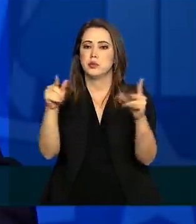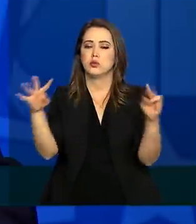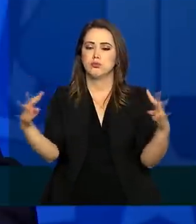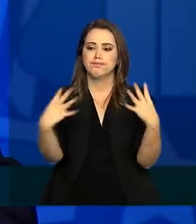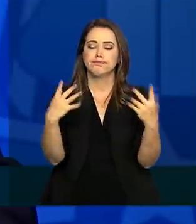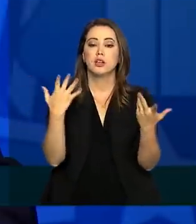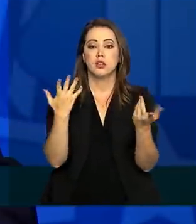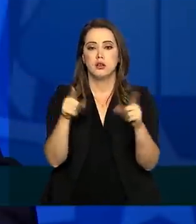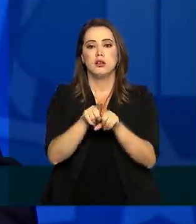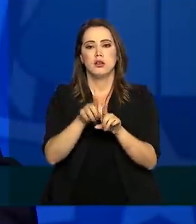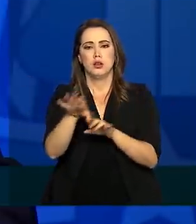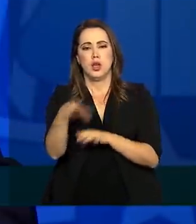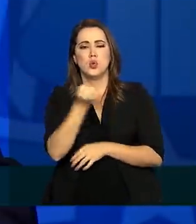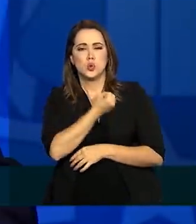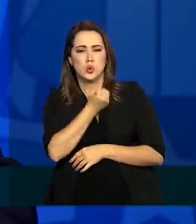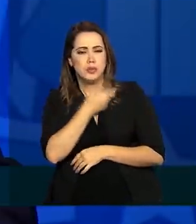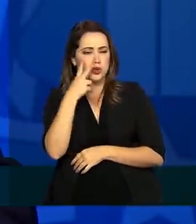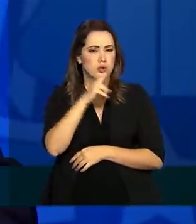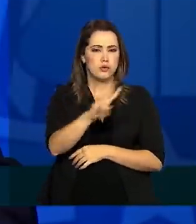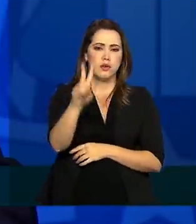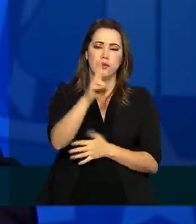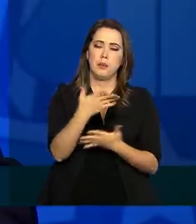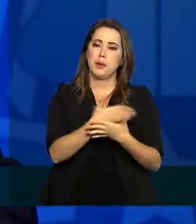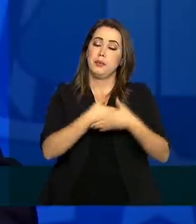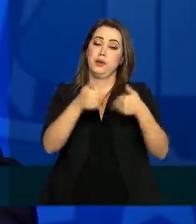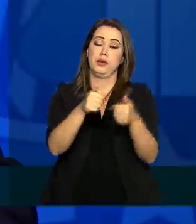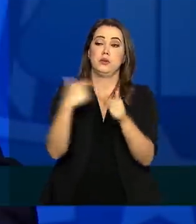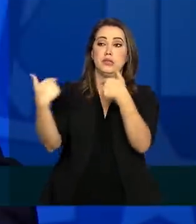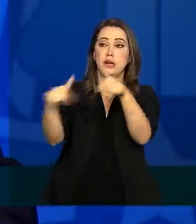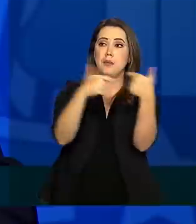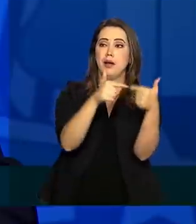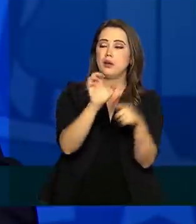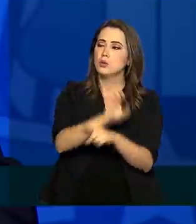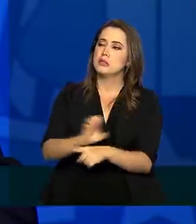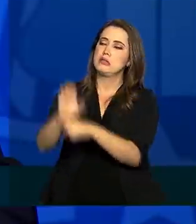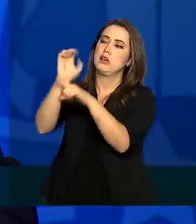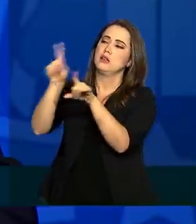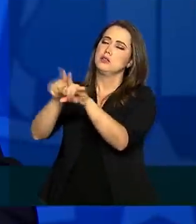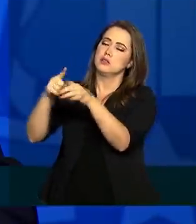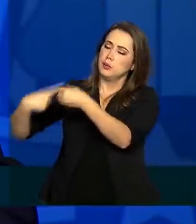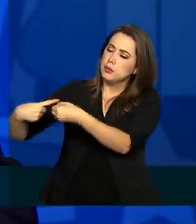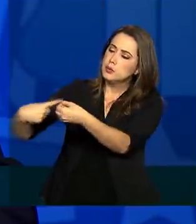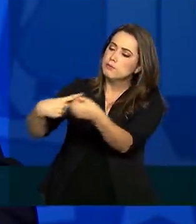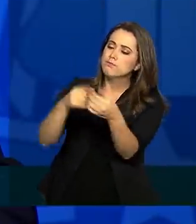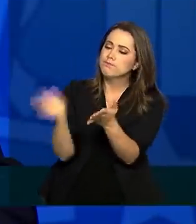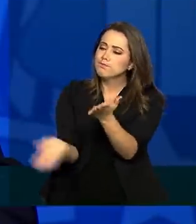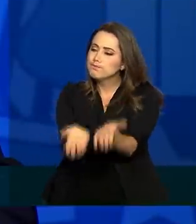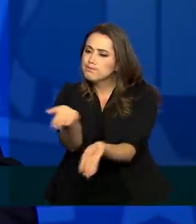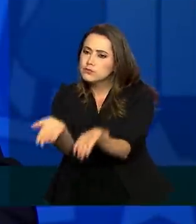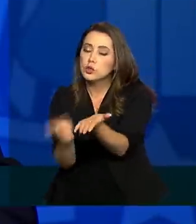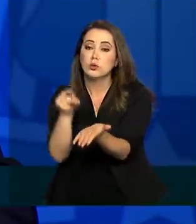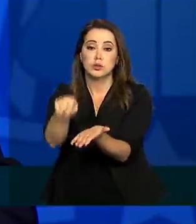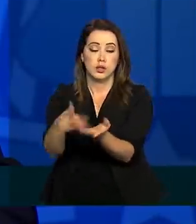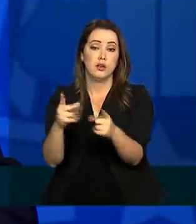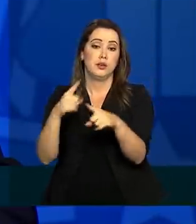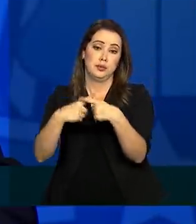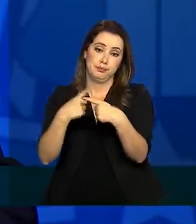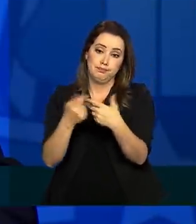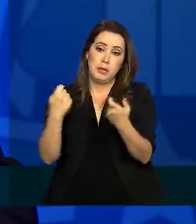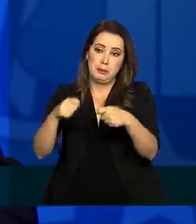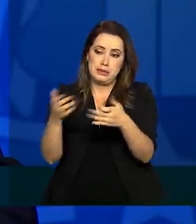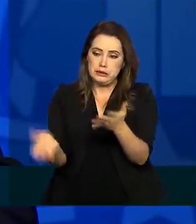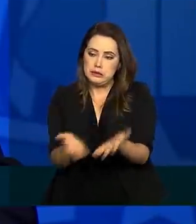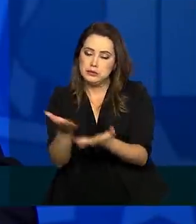articular ações mais efetivas com estados e municípios para atender esse público que está sob sua responsabilidade.